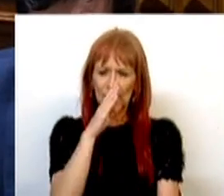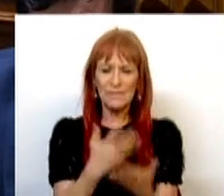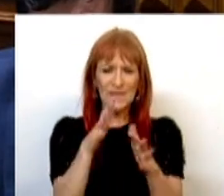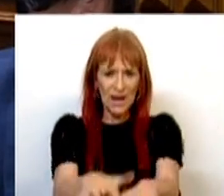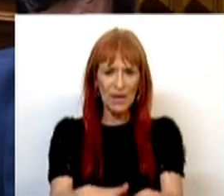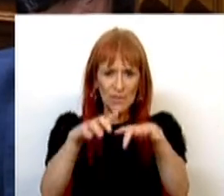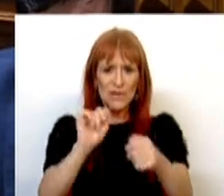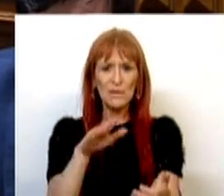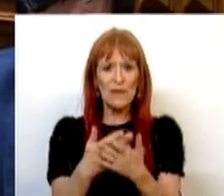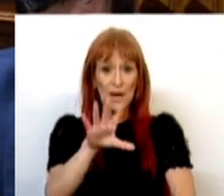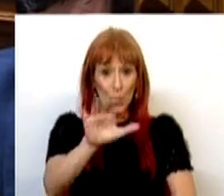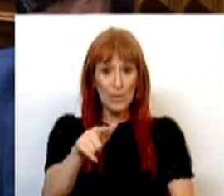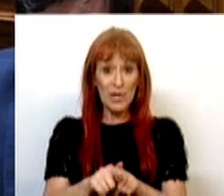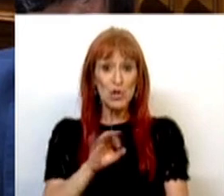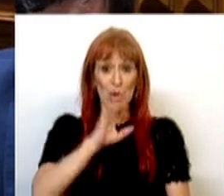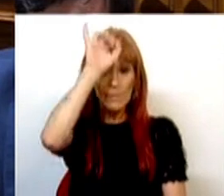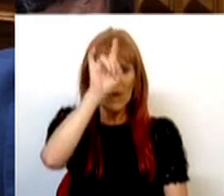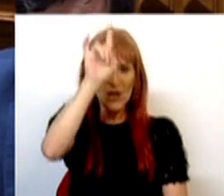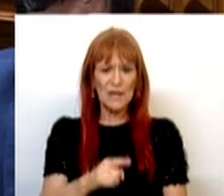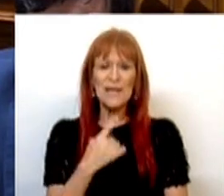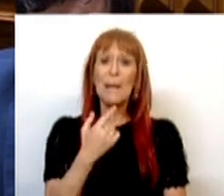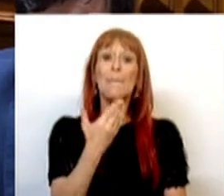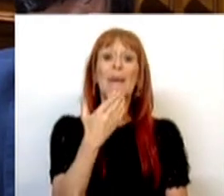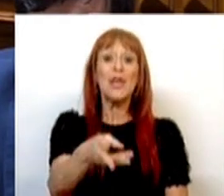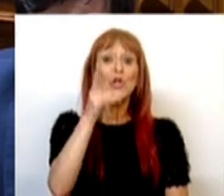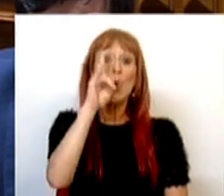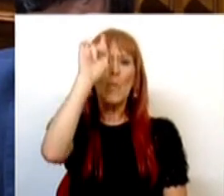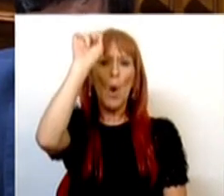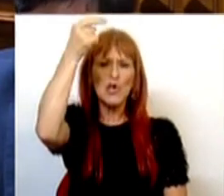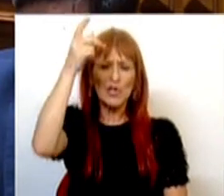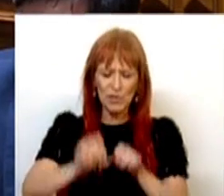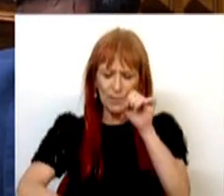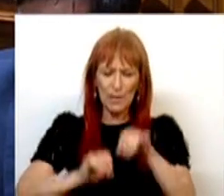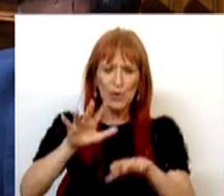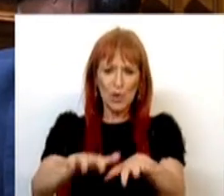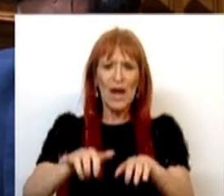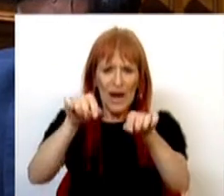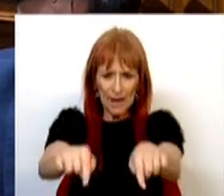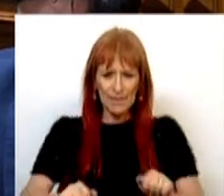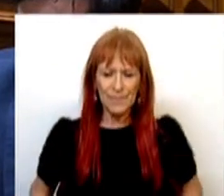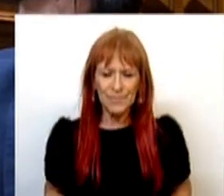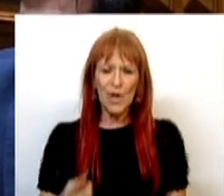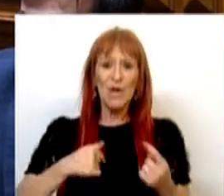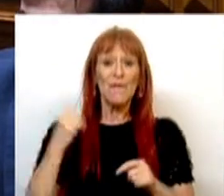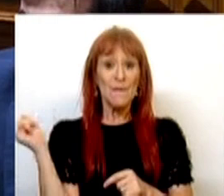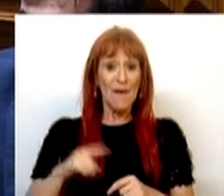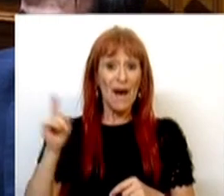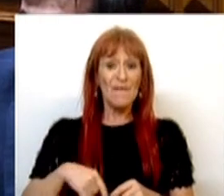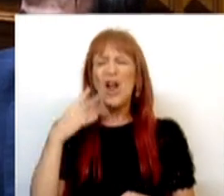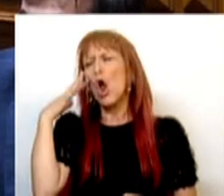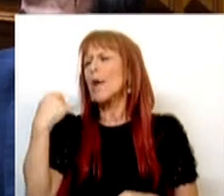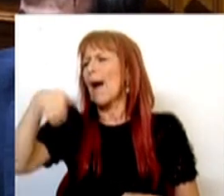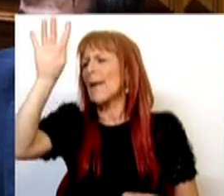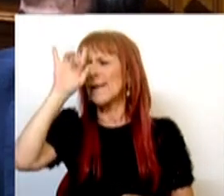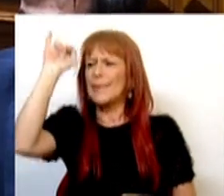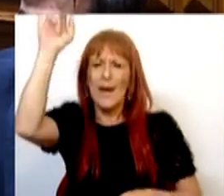a Câmara, perante o país e perante o Sr. Primeiro-Ministro, pedir desculpa pelo que foi o que aconteceu nesta Câmara. Nós várias vezes banalizamos